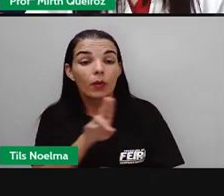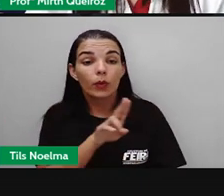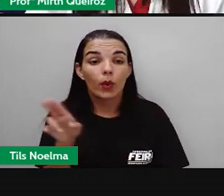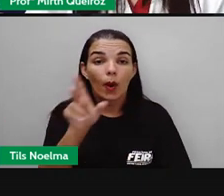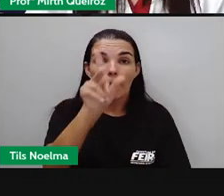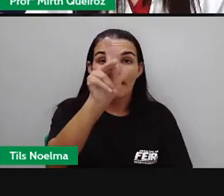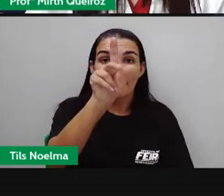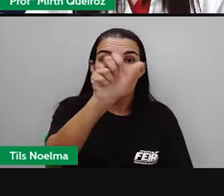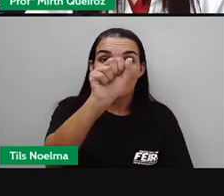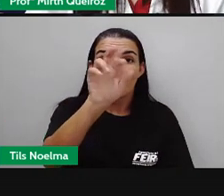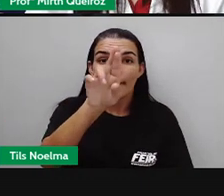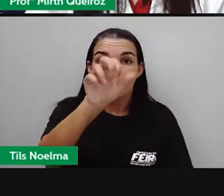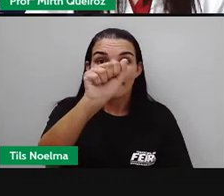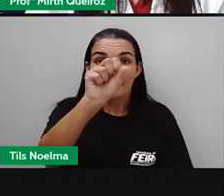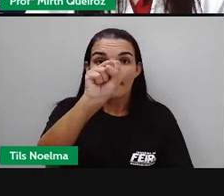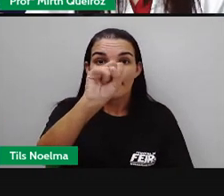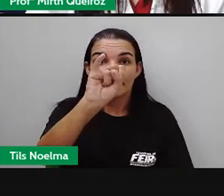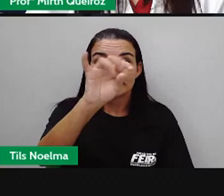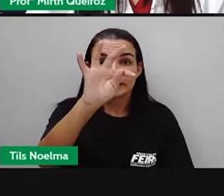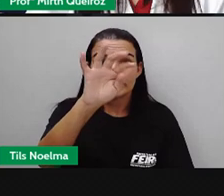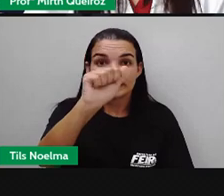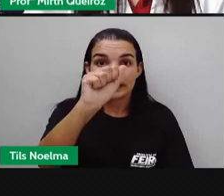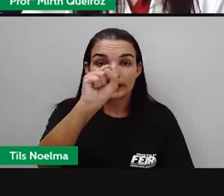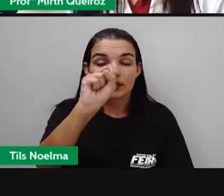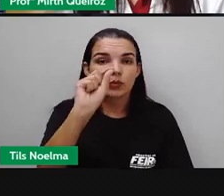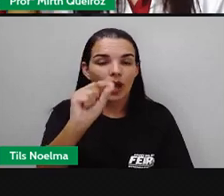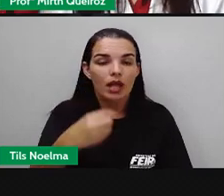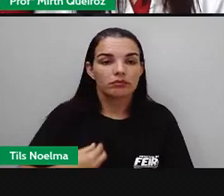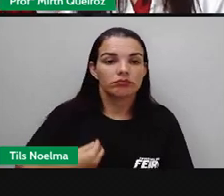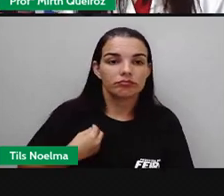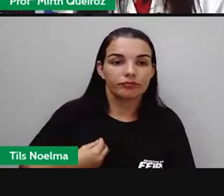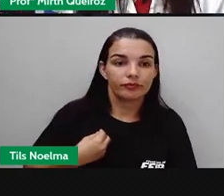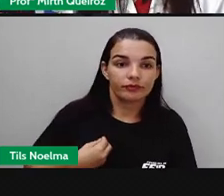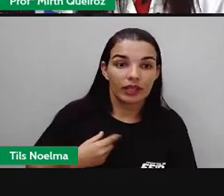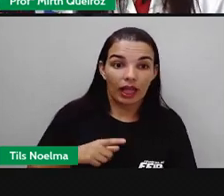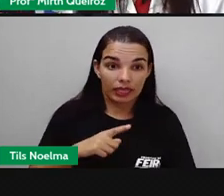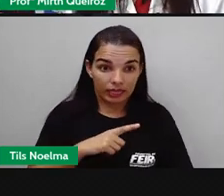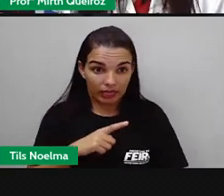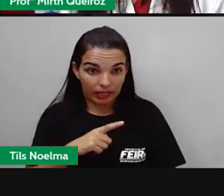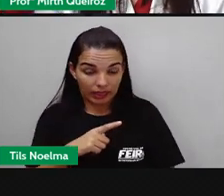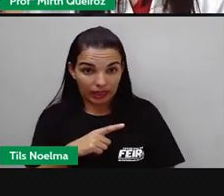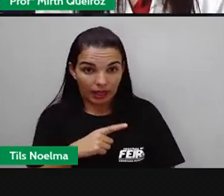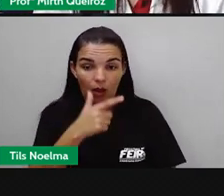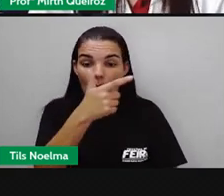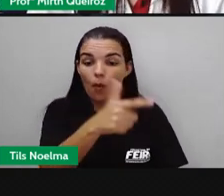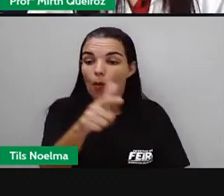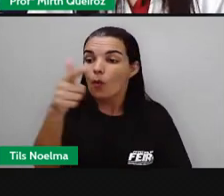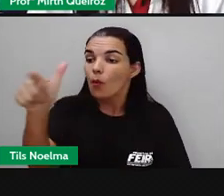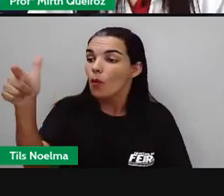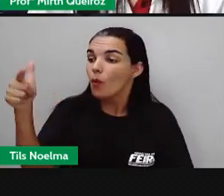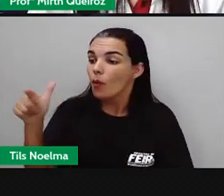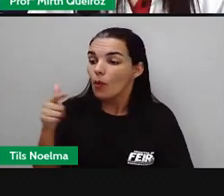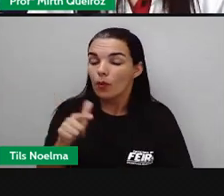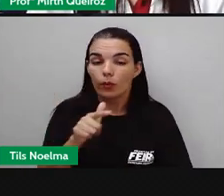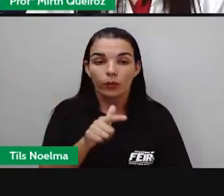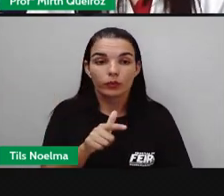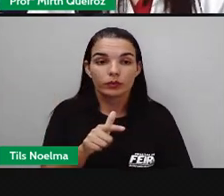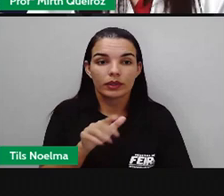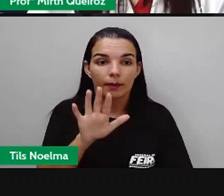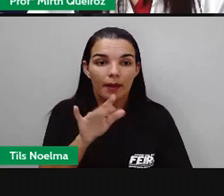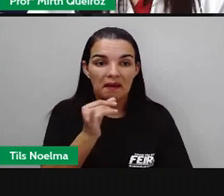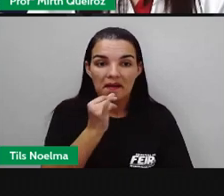parasitas? Parasitas são seres vivos que dependem de outros indivíduos, eventualmente, o homem,